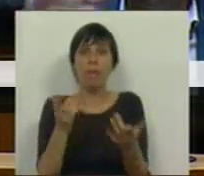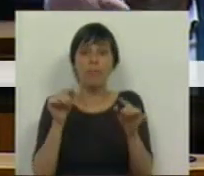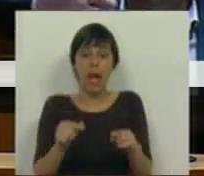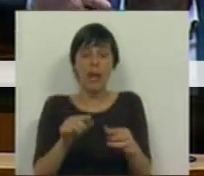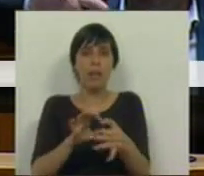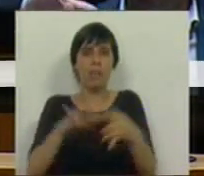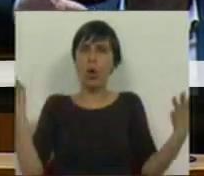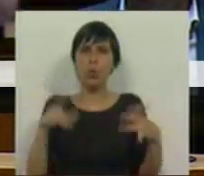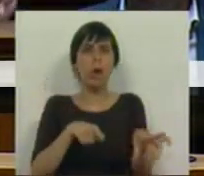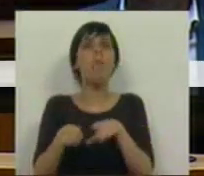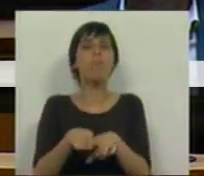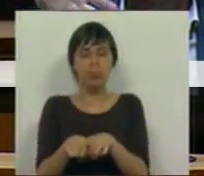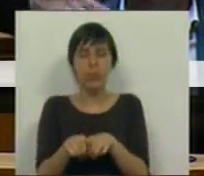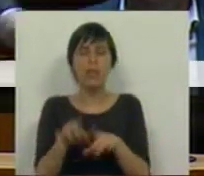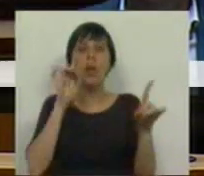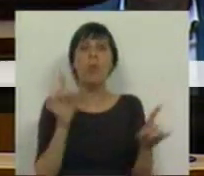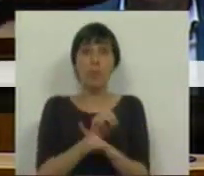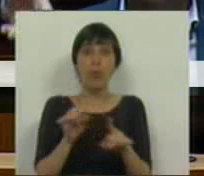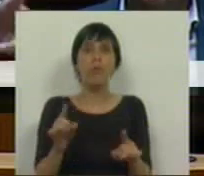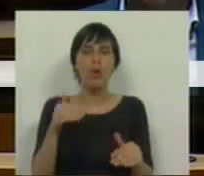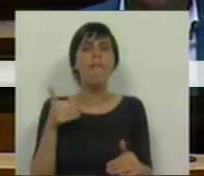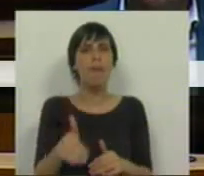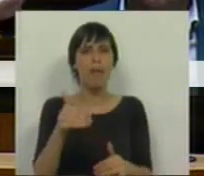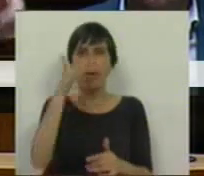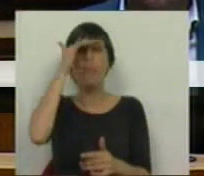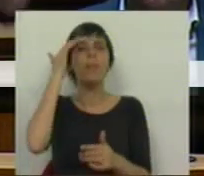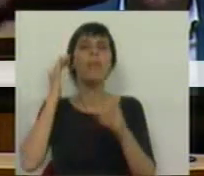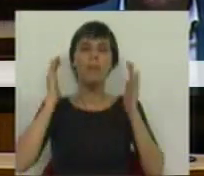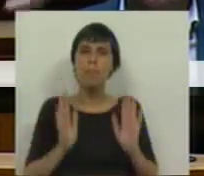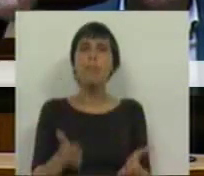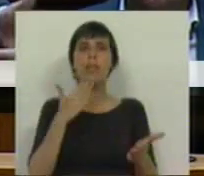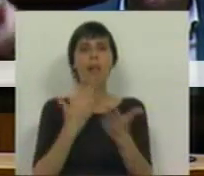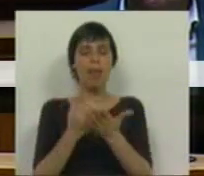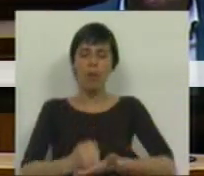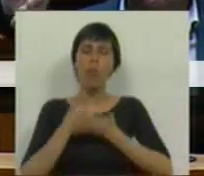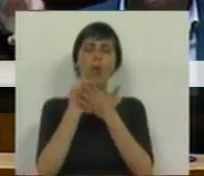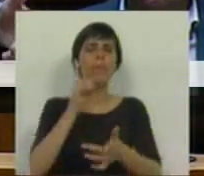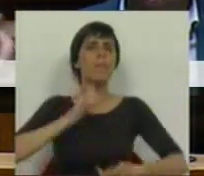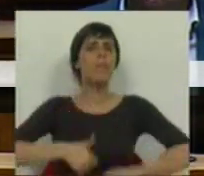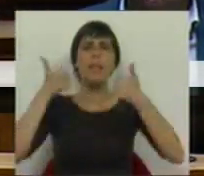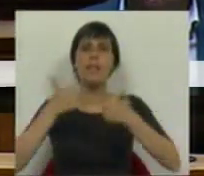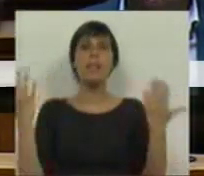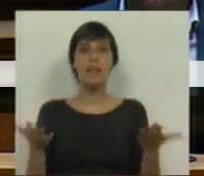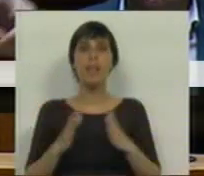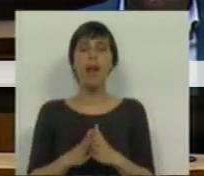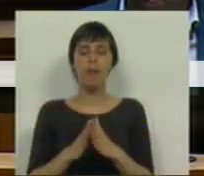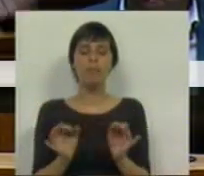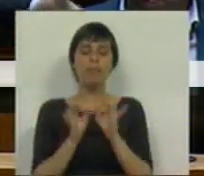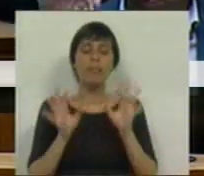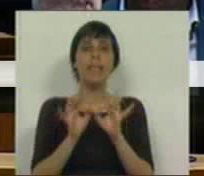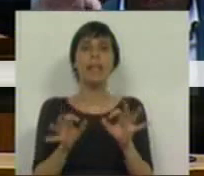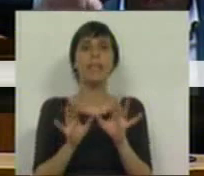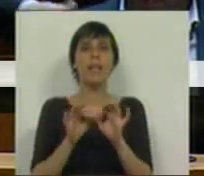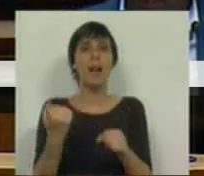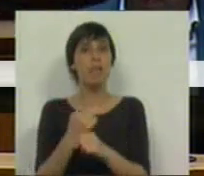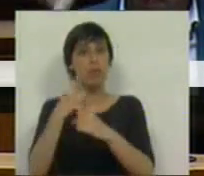aqui uma ruptura política e que os professores vão ter que dar aqui um contributo essencial com tal e qual como